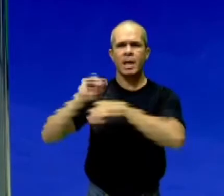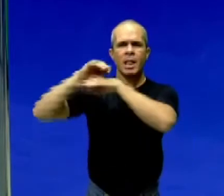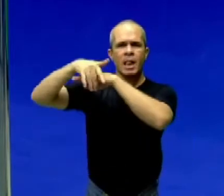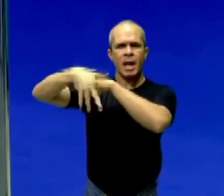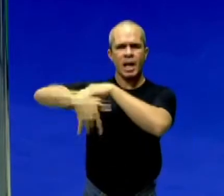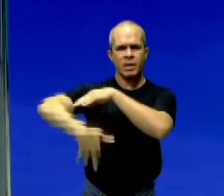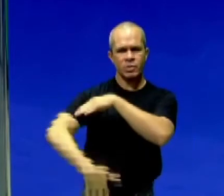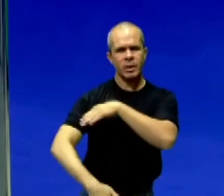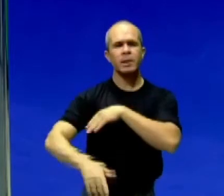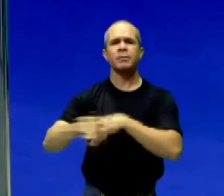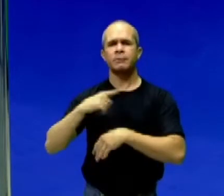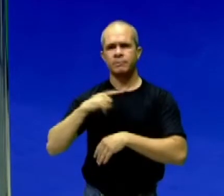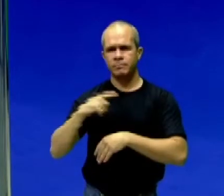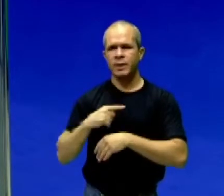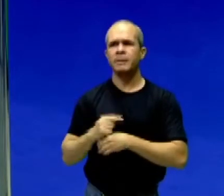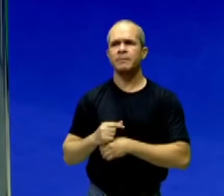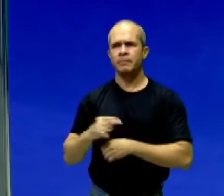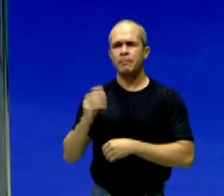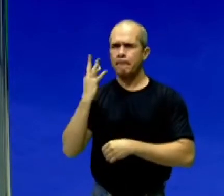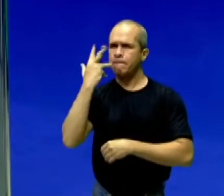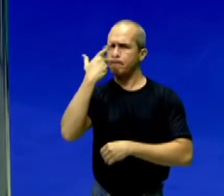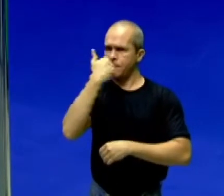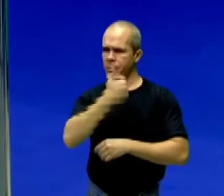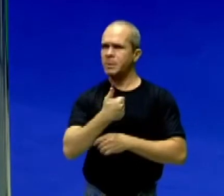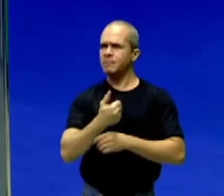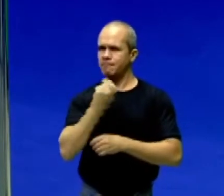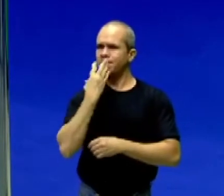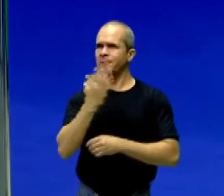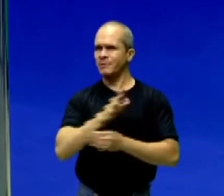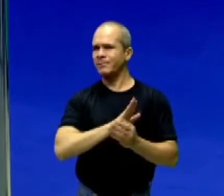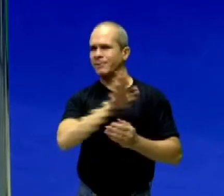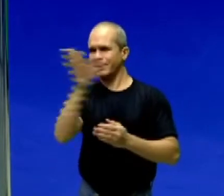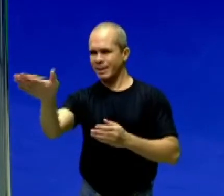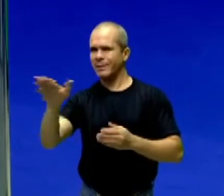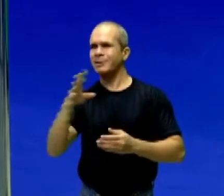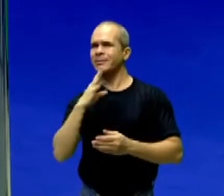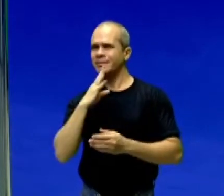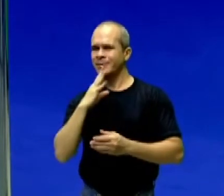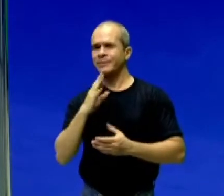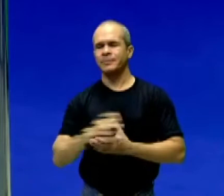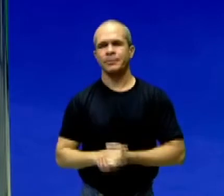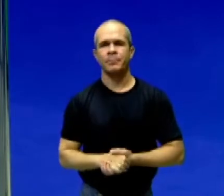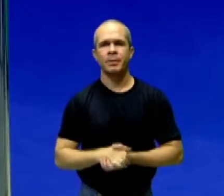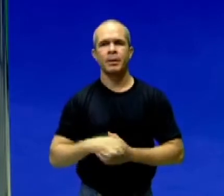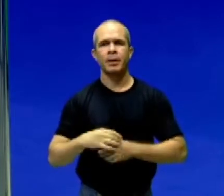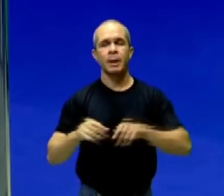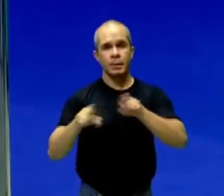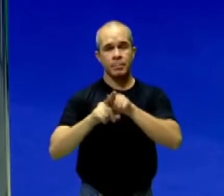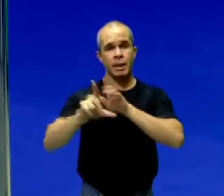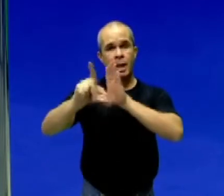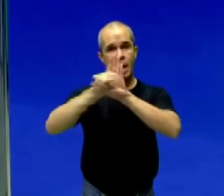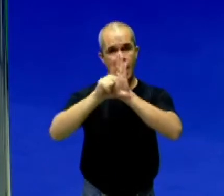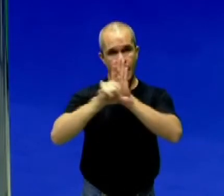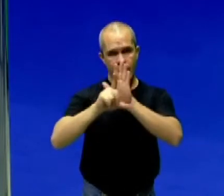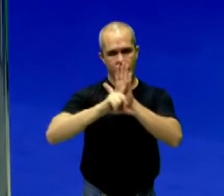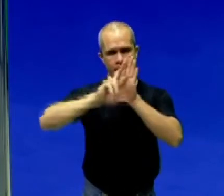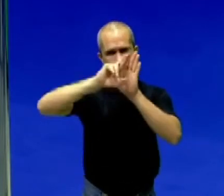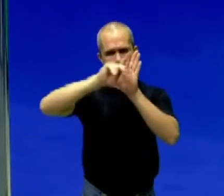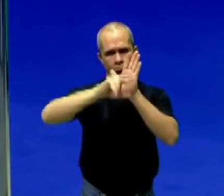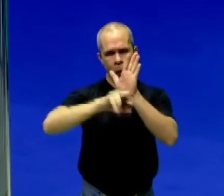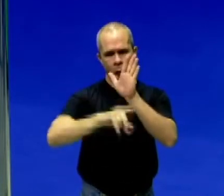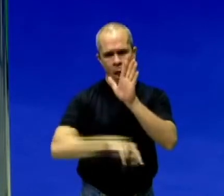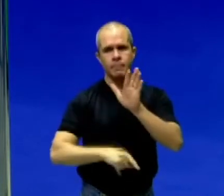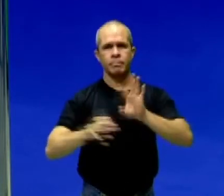como a Cachoeira de Santa Bárbara, por exemplo, que vale a pena você ir lá conhecer. As leis abolicionistas, porque nós